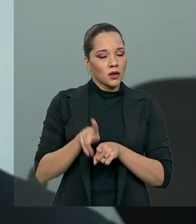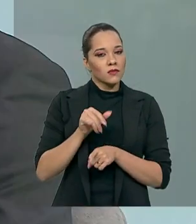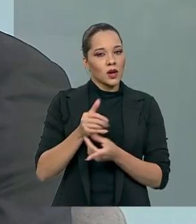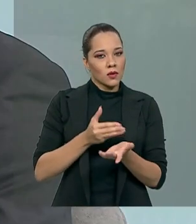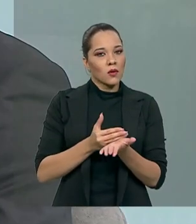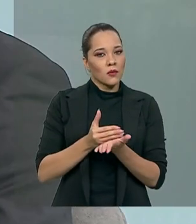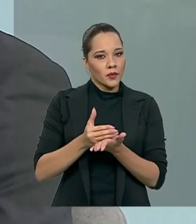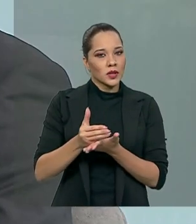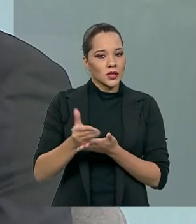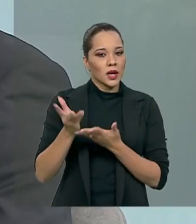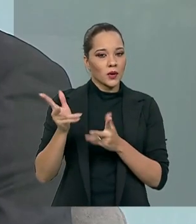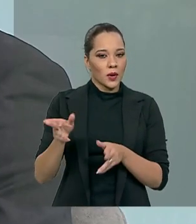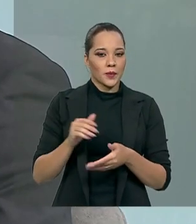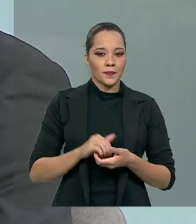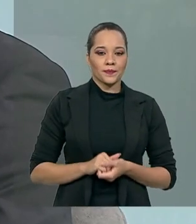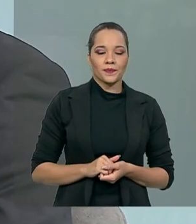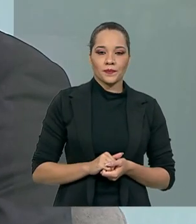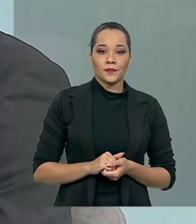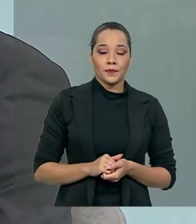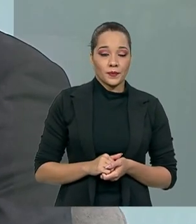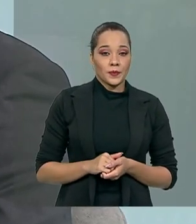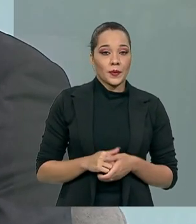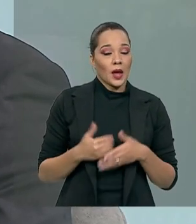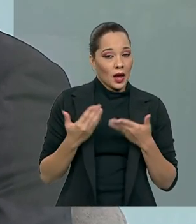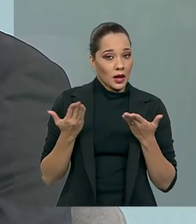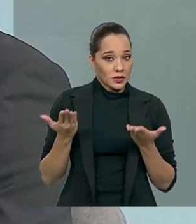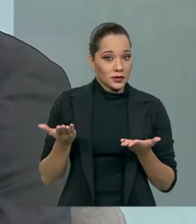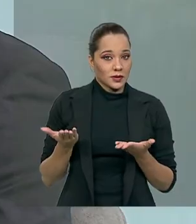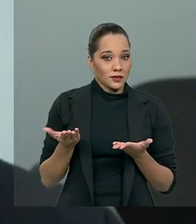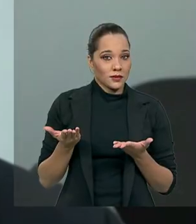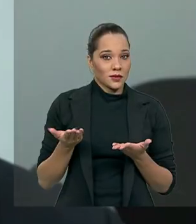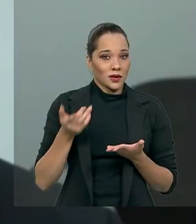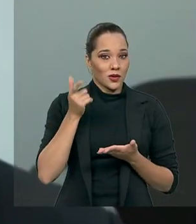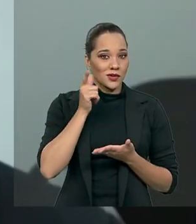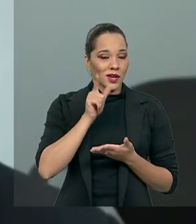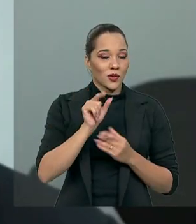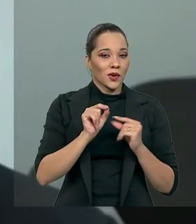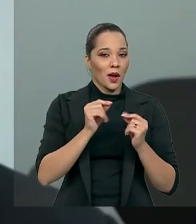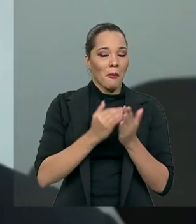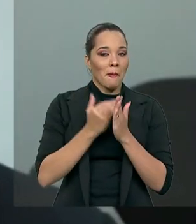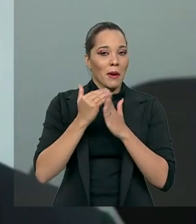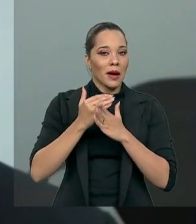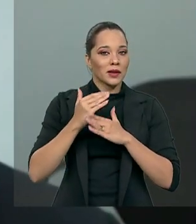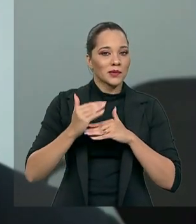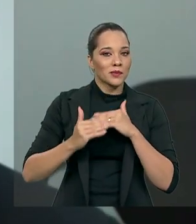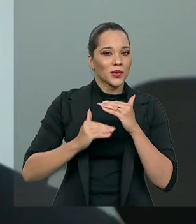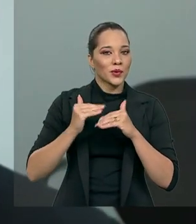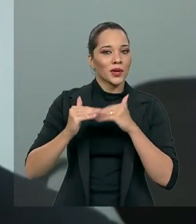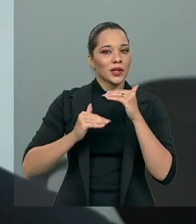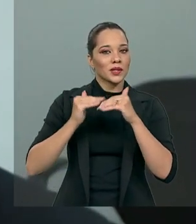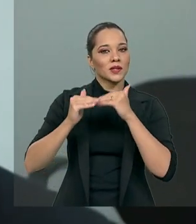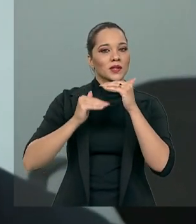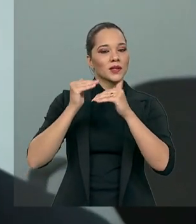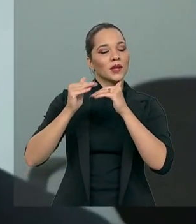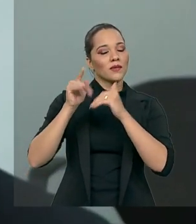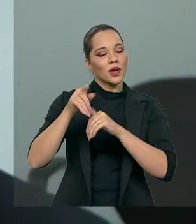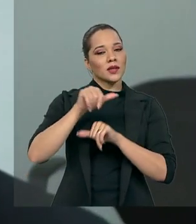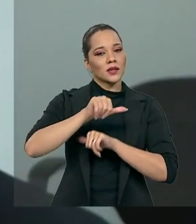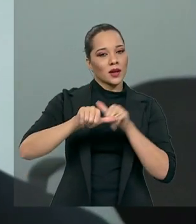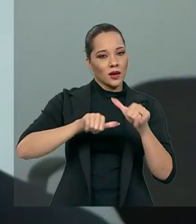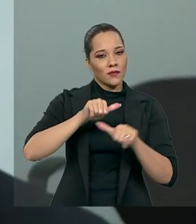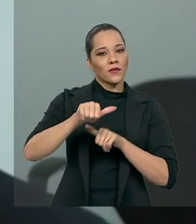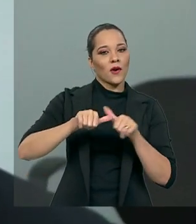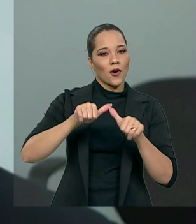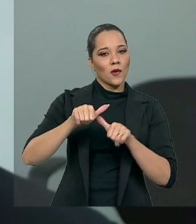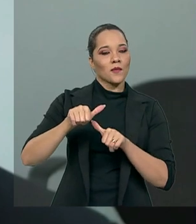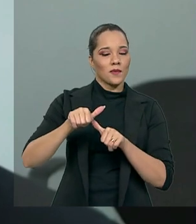nessa linha. Então, assim, você ainda torna mais progressiva essas reformas que